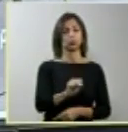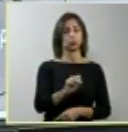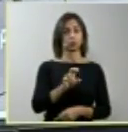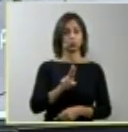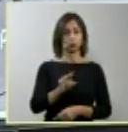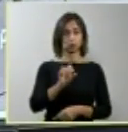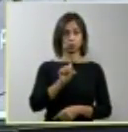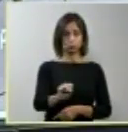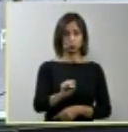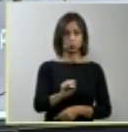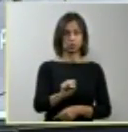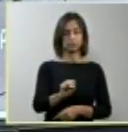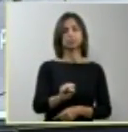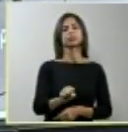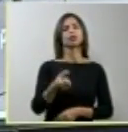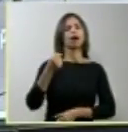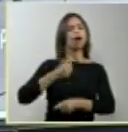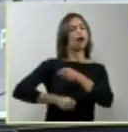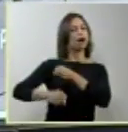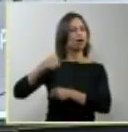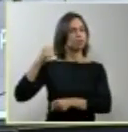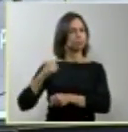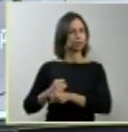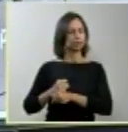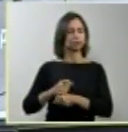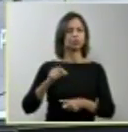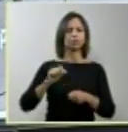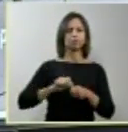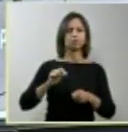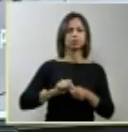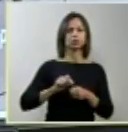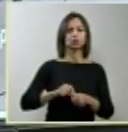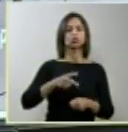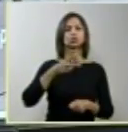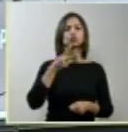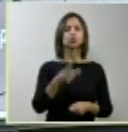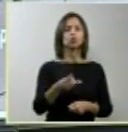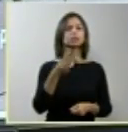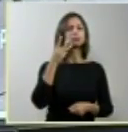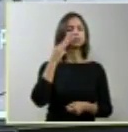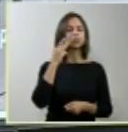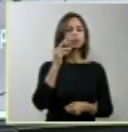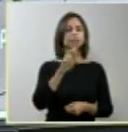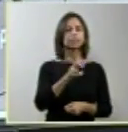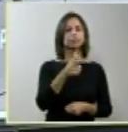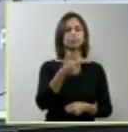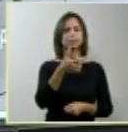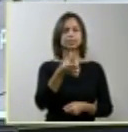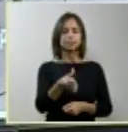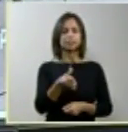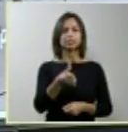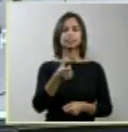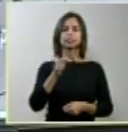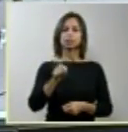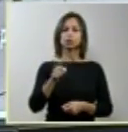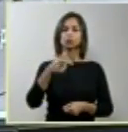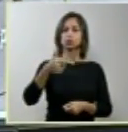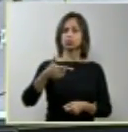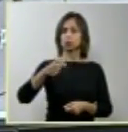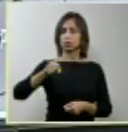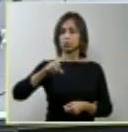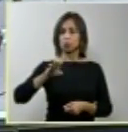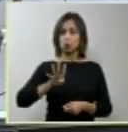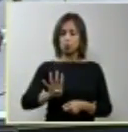passado, fez 2.526.284